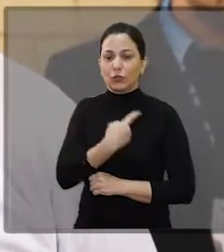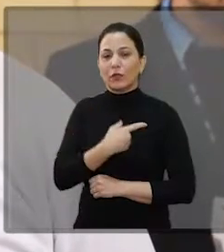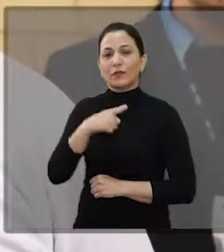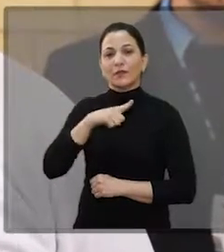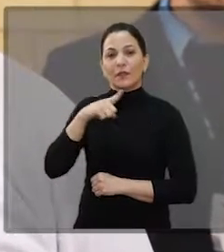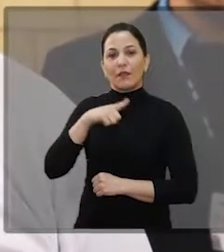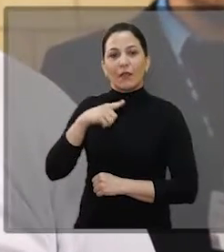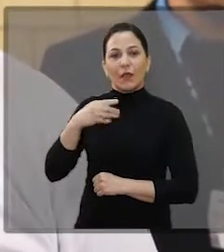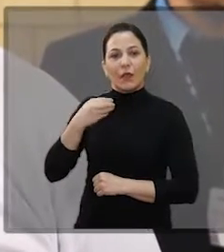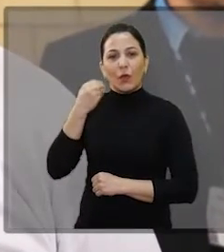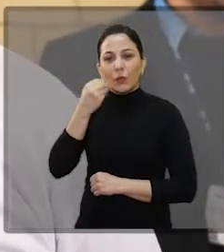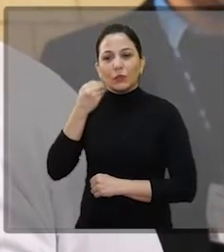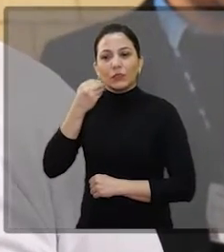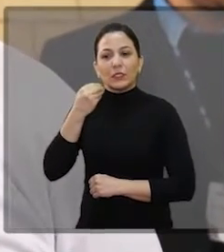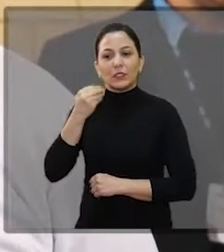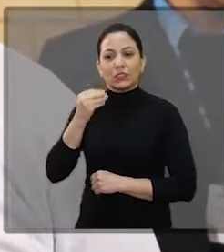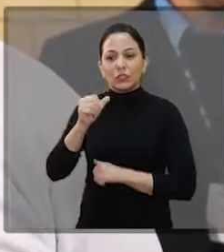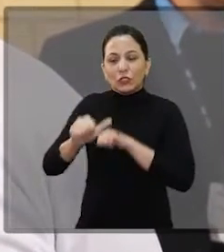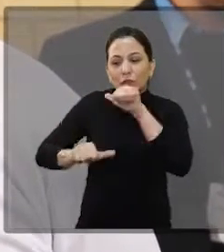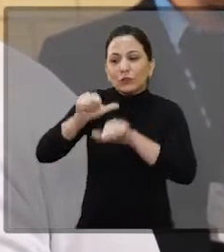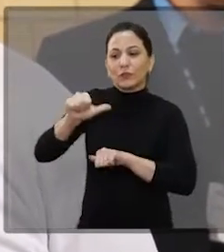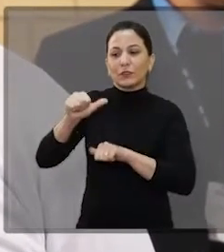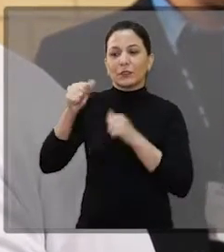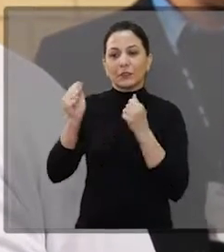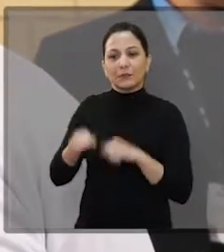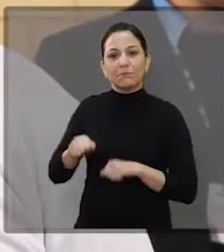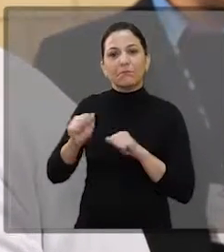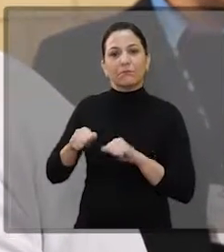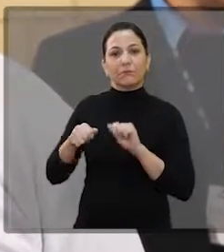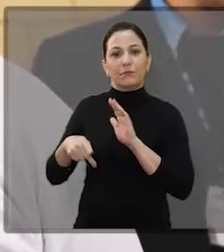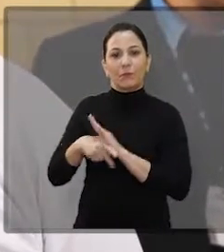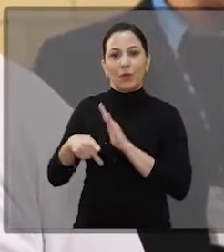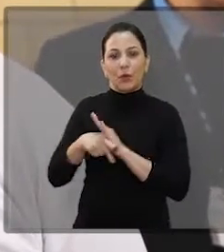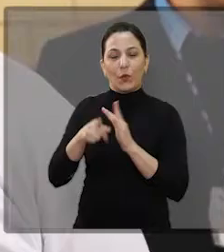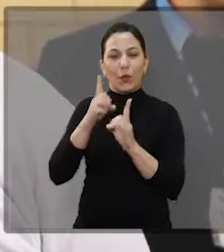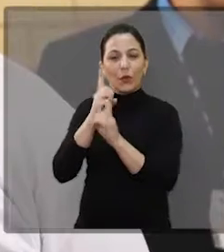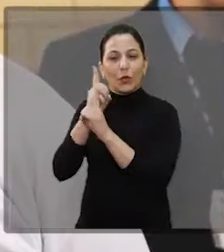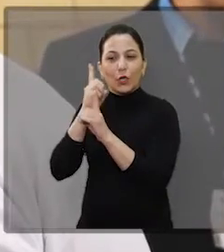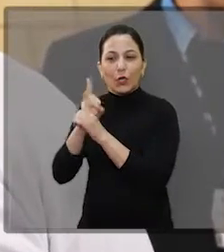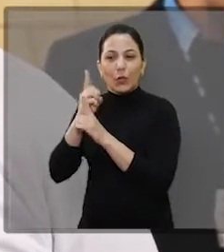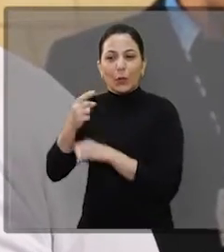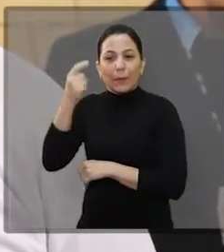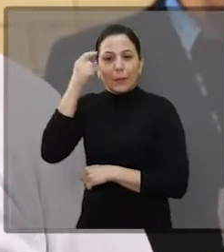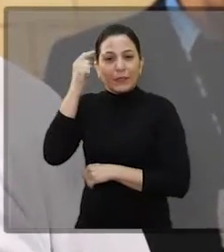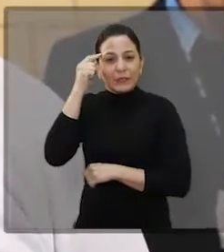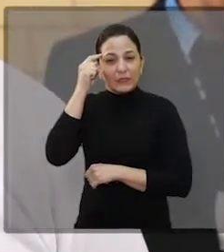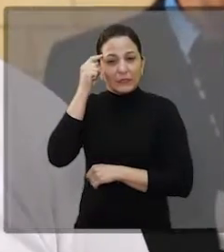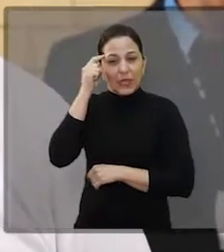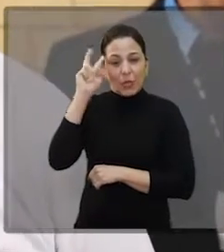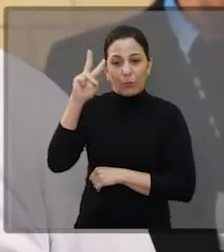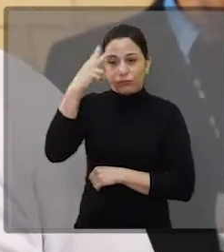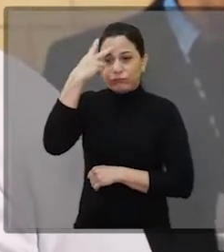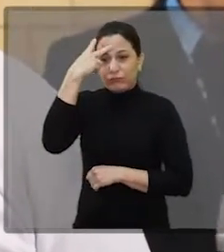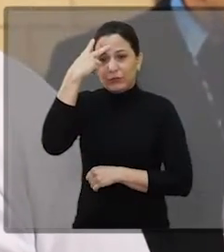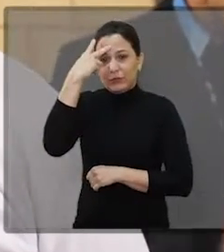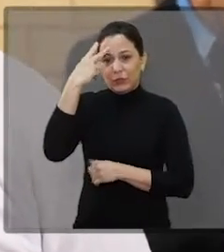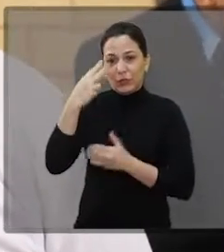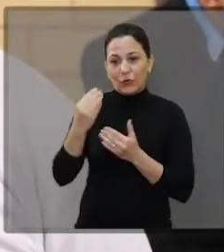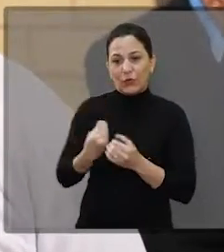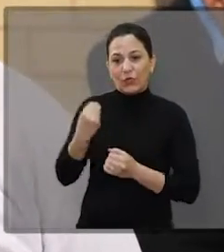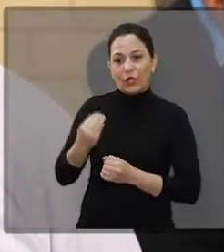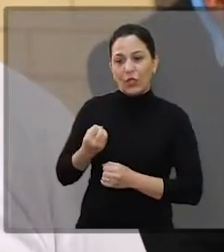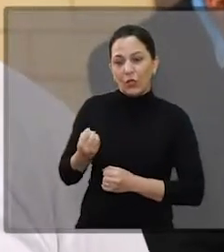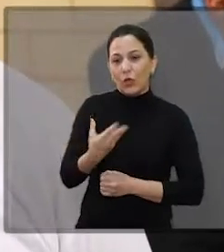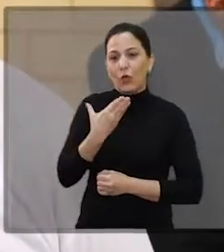Porque nós temos possibilidade de mudar. Isso aqui é um momento de reencontro, de repensarmos o que erramos